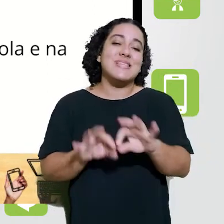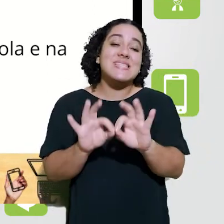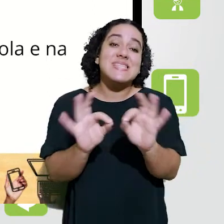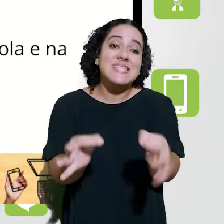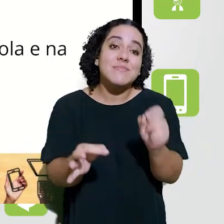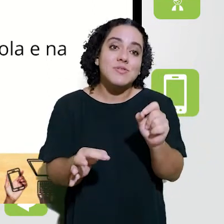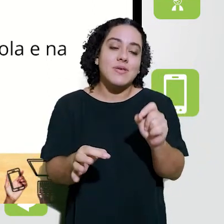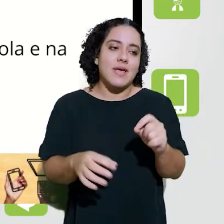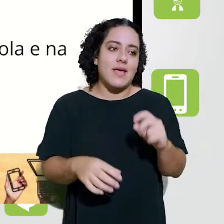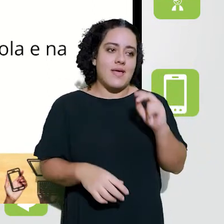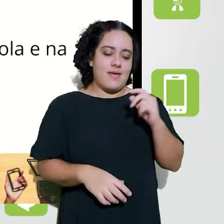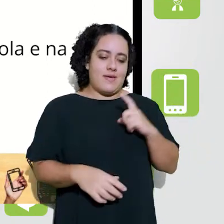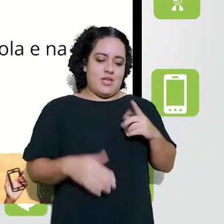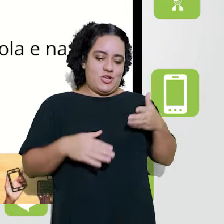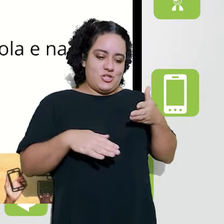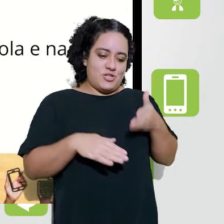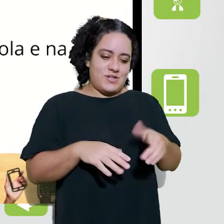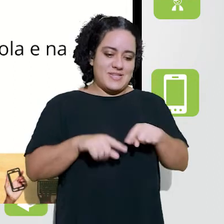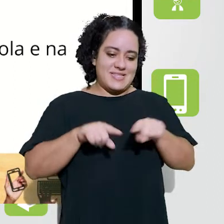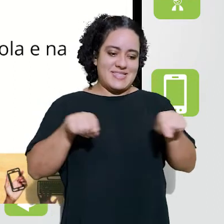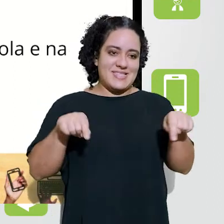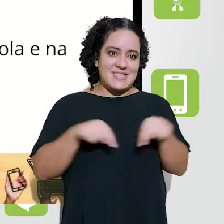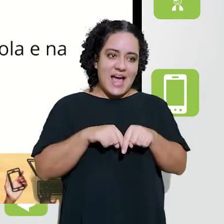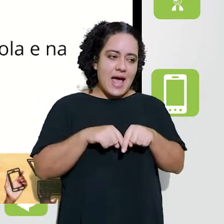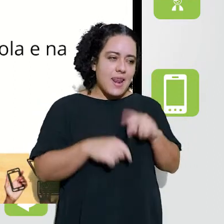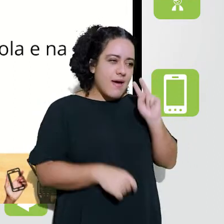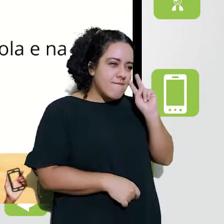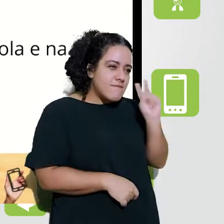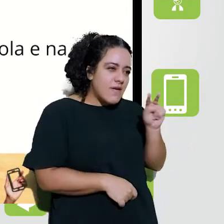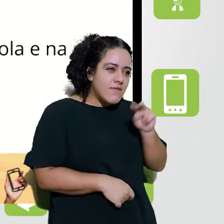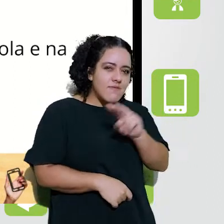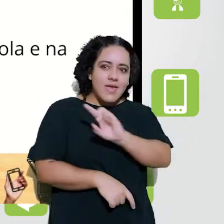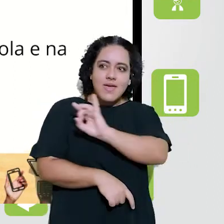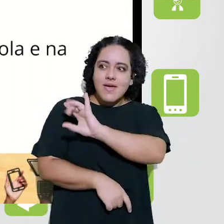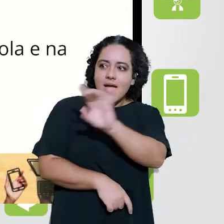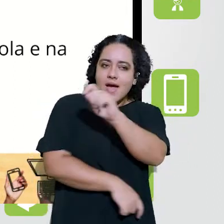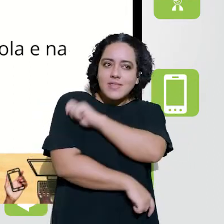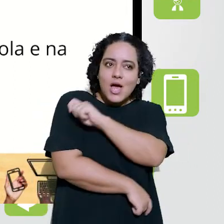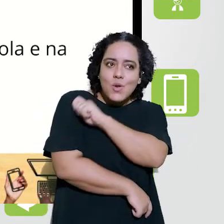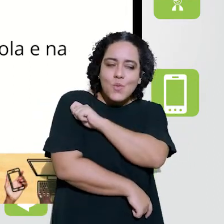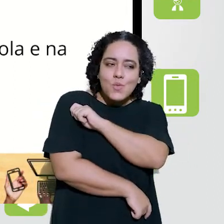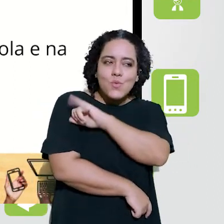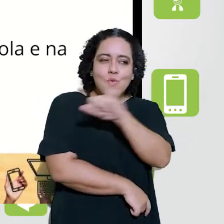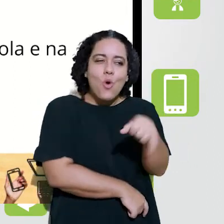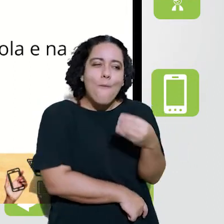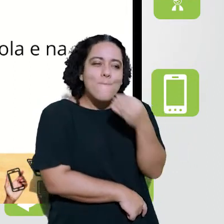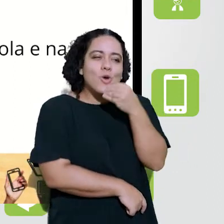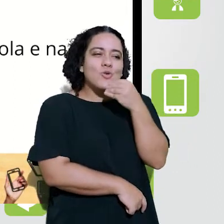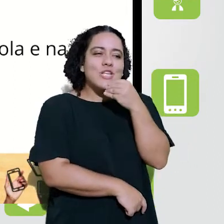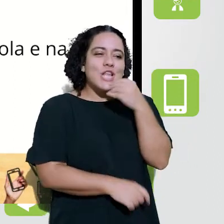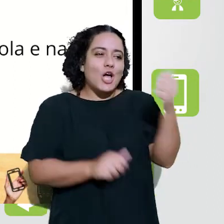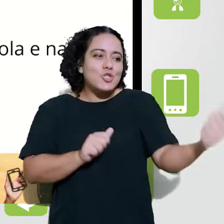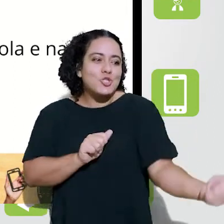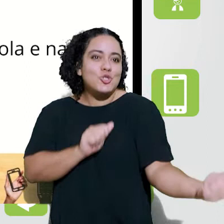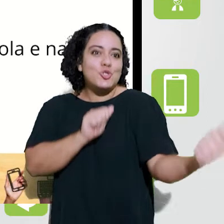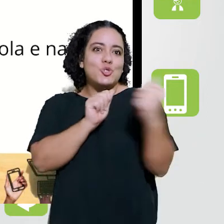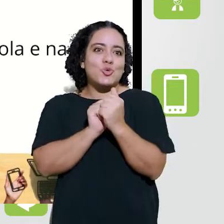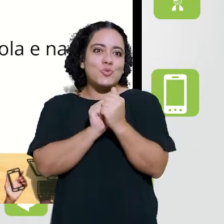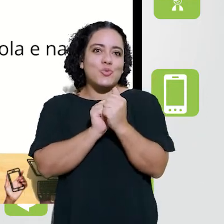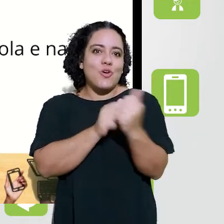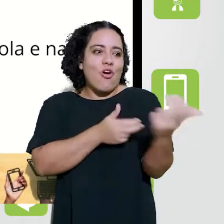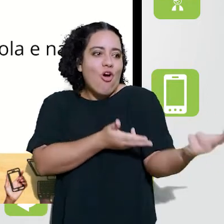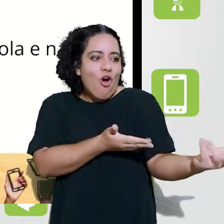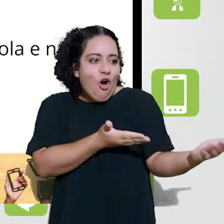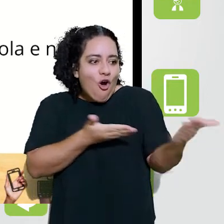sujeito, em cada cantinho, em cada objeto, em cada fala do seu aluno, a oportunidade